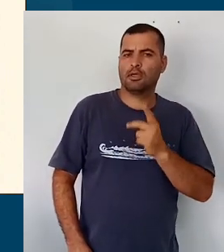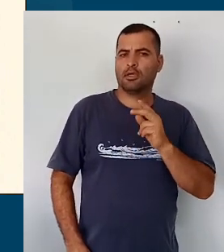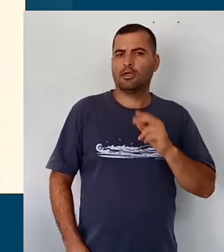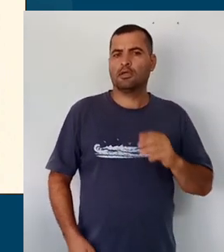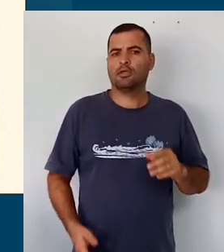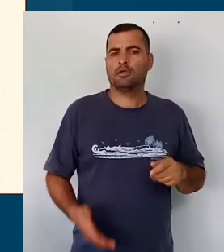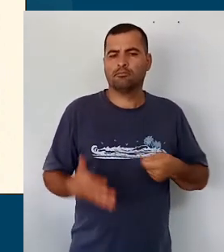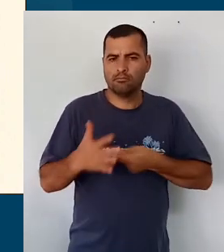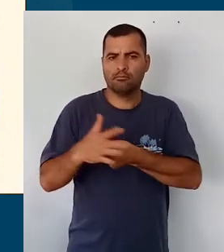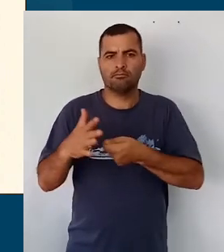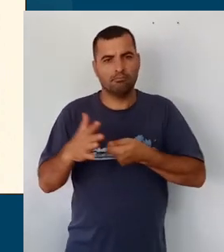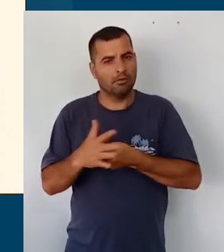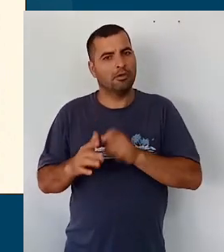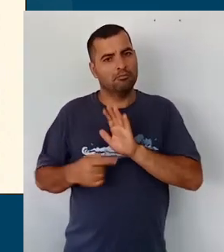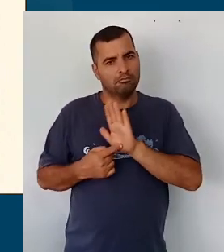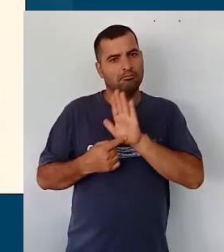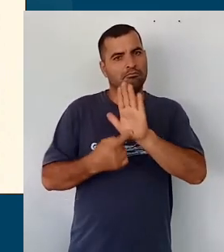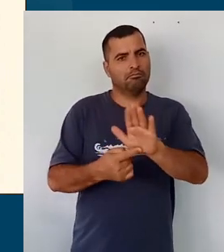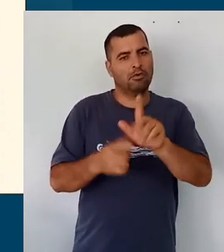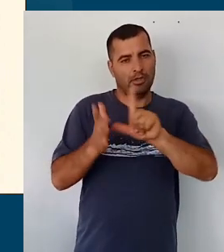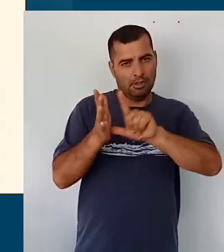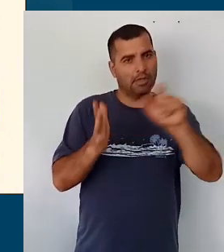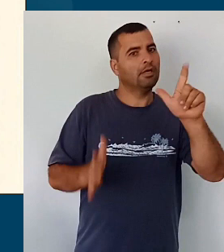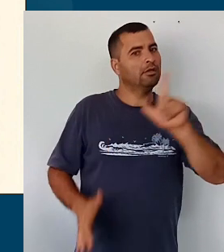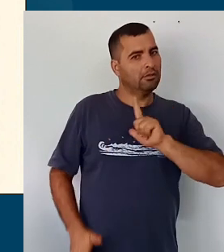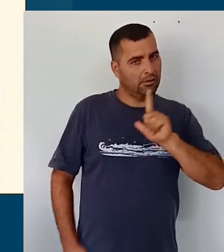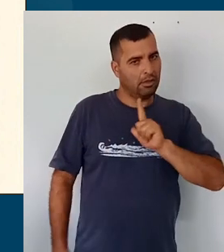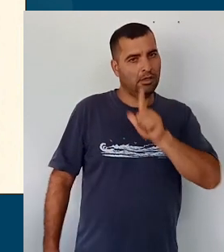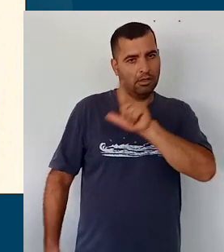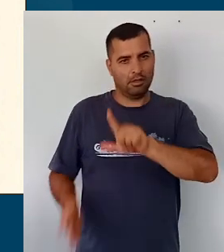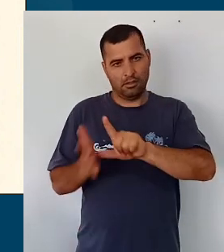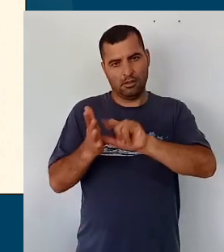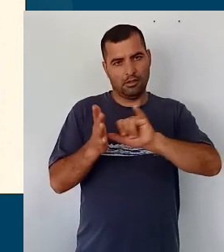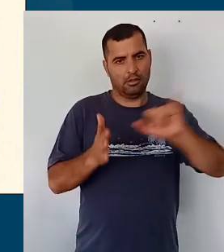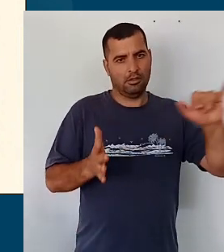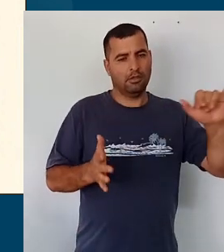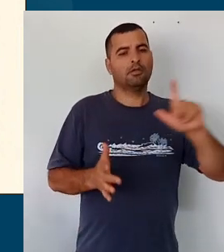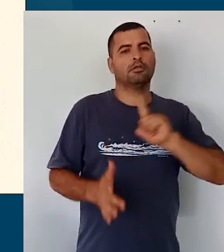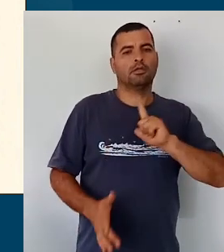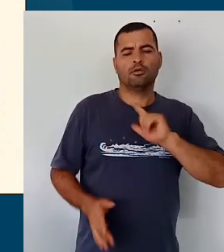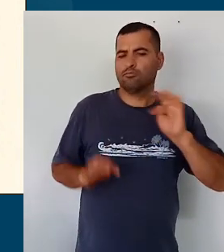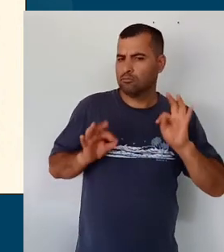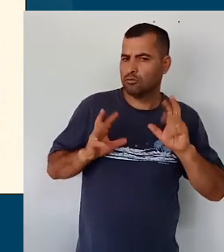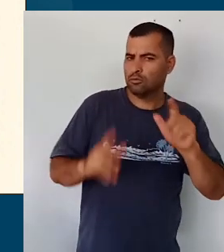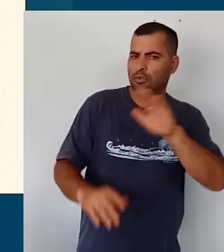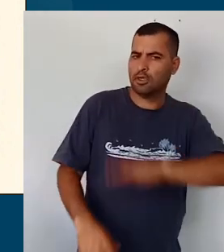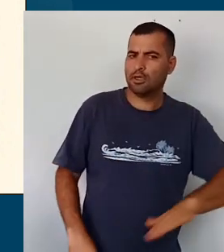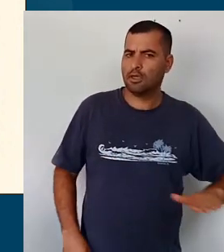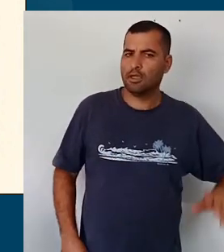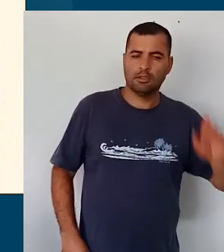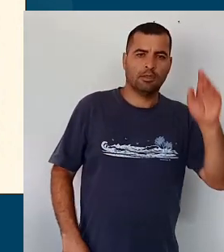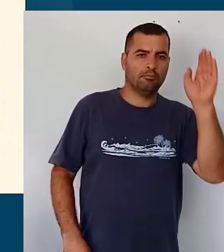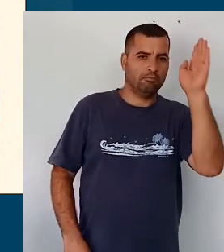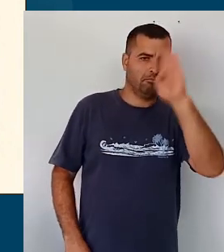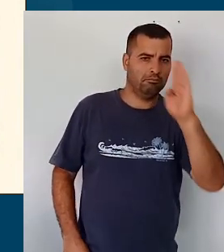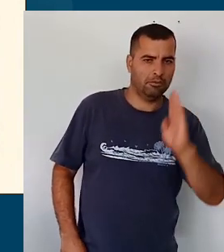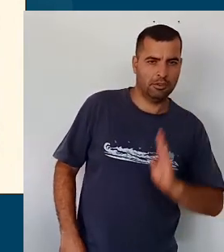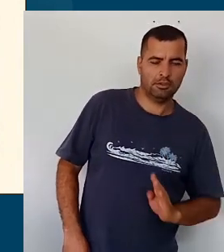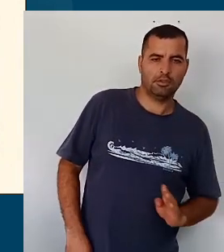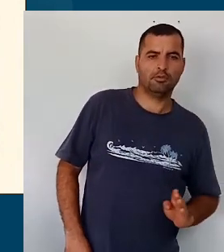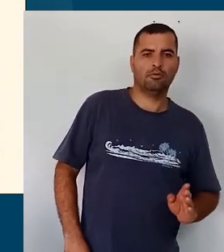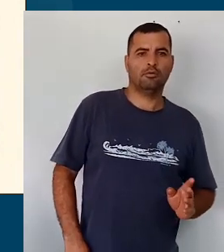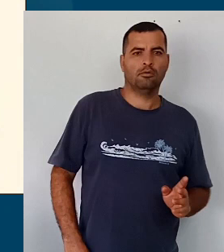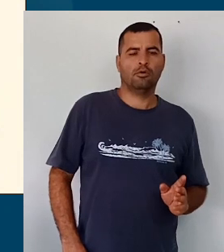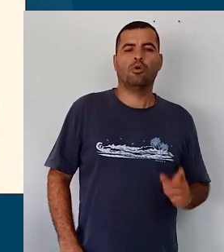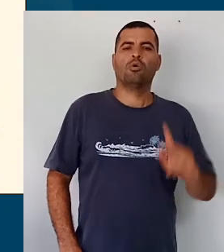base e que são uma lei. A gente tem, de fato, de garantir que todas as crianças deste país e as